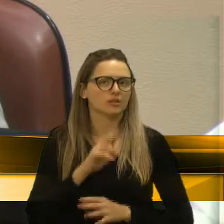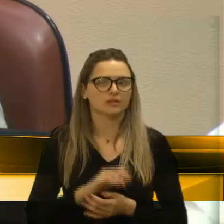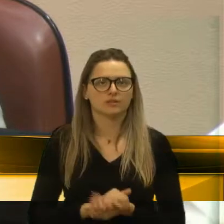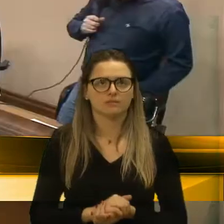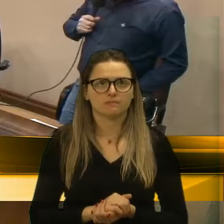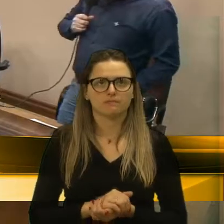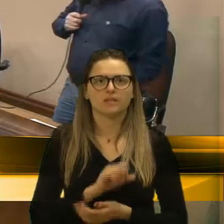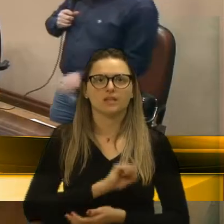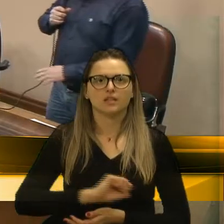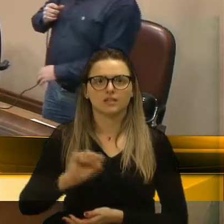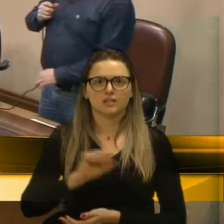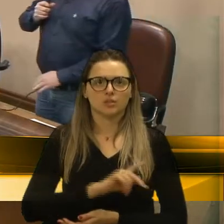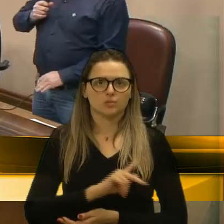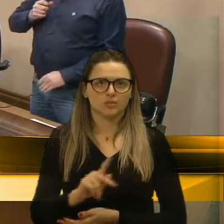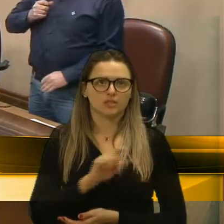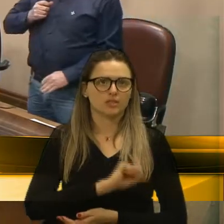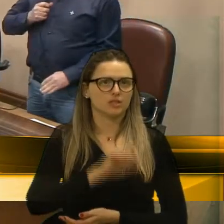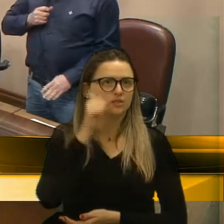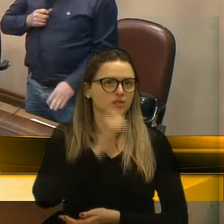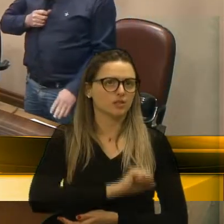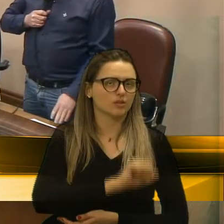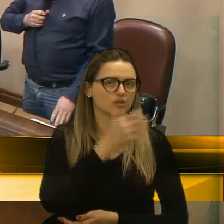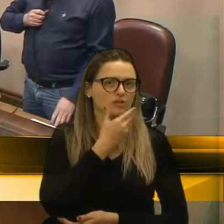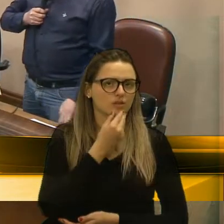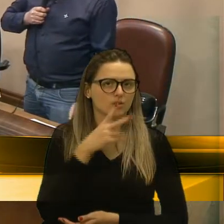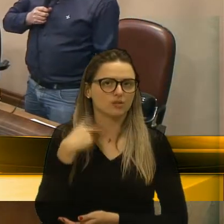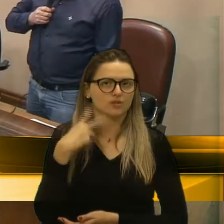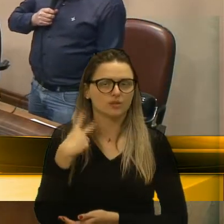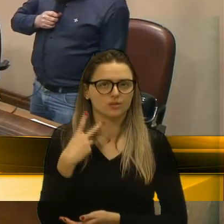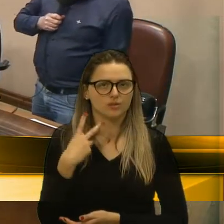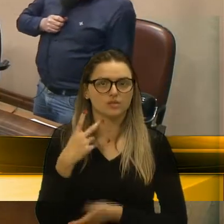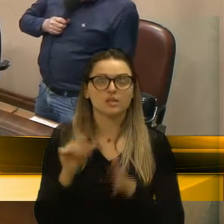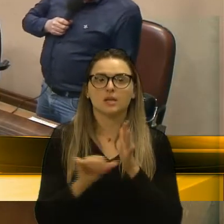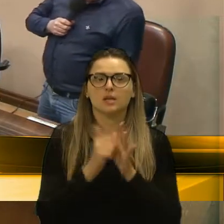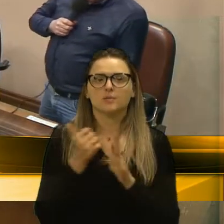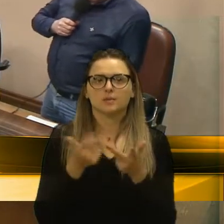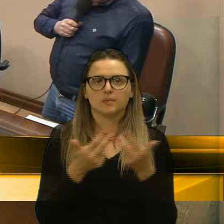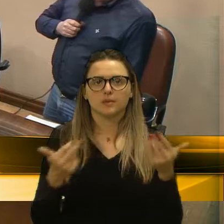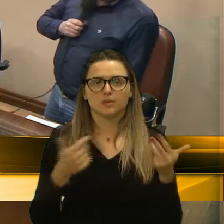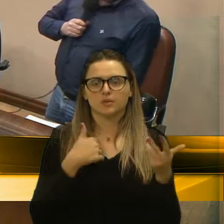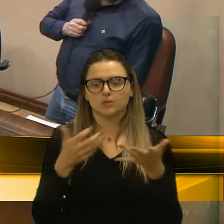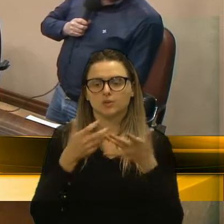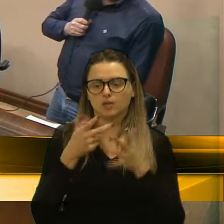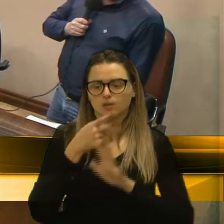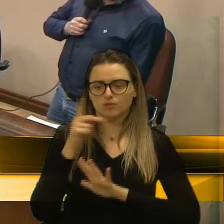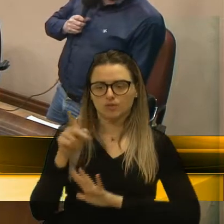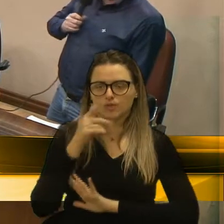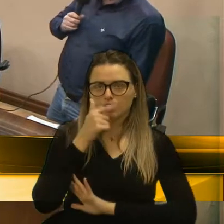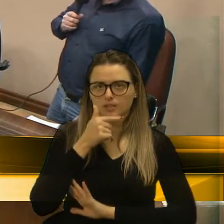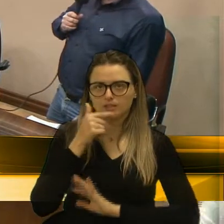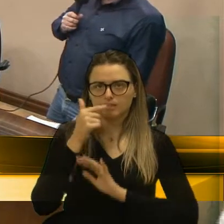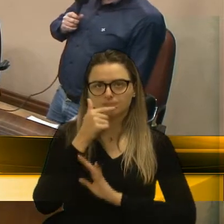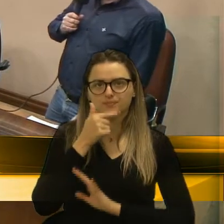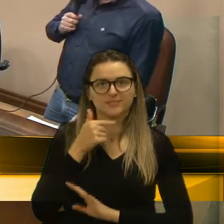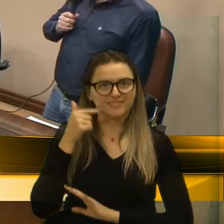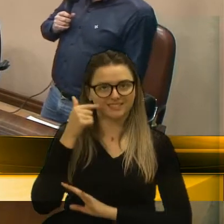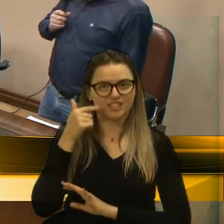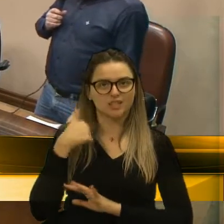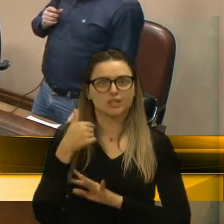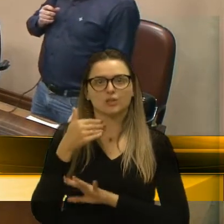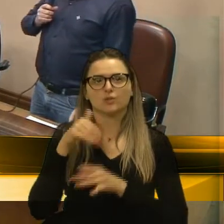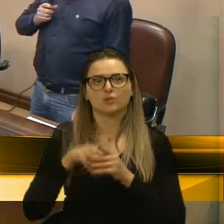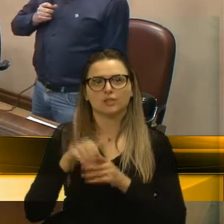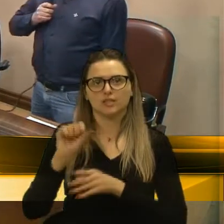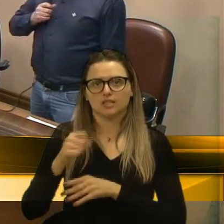Senhor presidente, senhores vereadores, senhores vereadores, primeiro dizer, vereadora Tatiana, que votei a favor do regime de urgência,